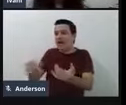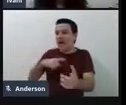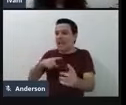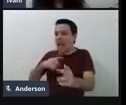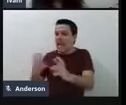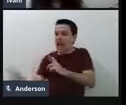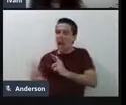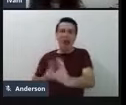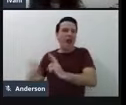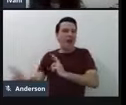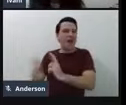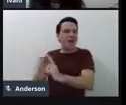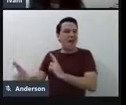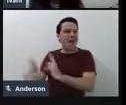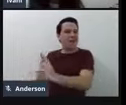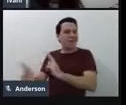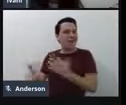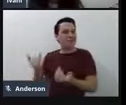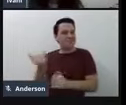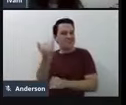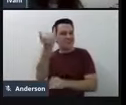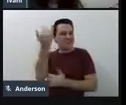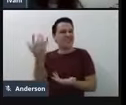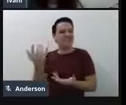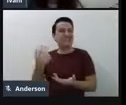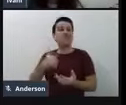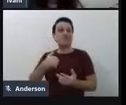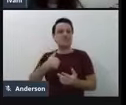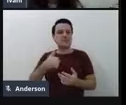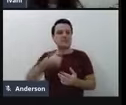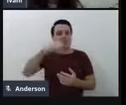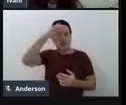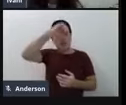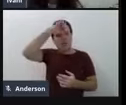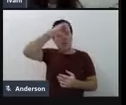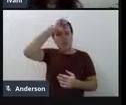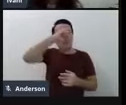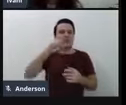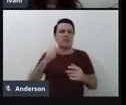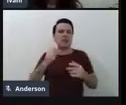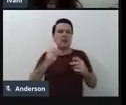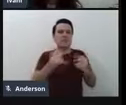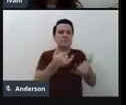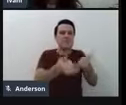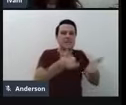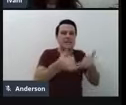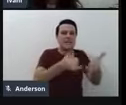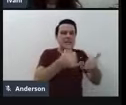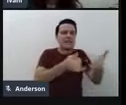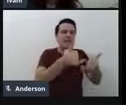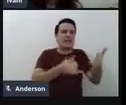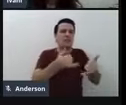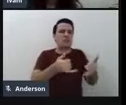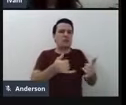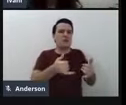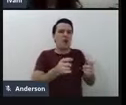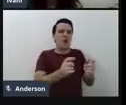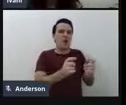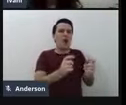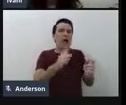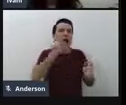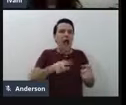com ela. E aí eu fui ver, aprendi sobre brinquedos ligados, né, controlados por